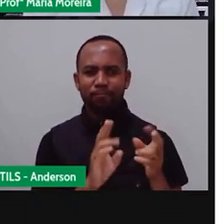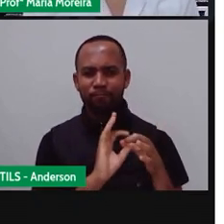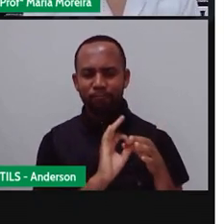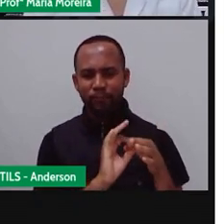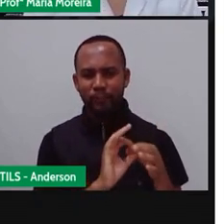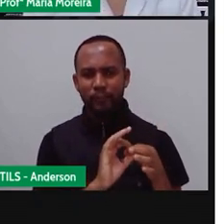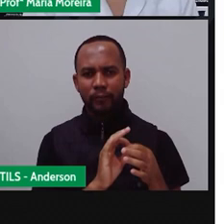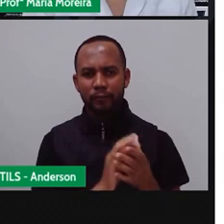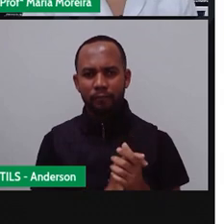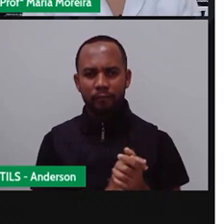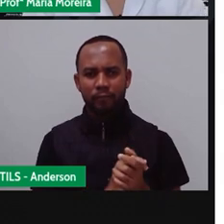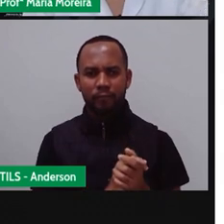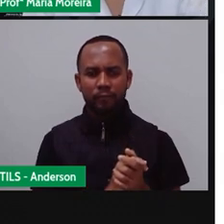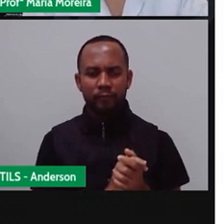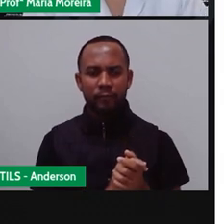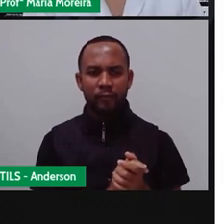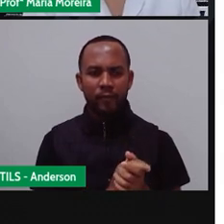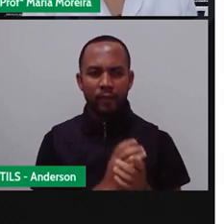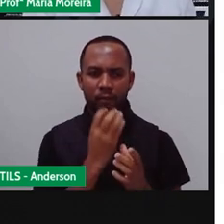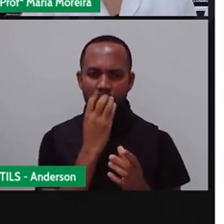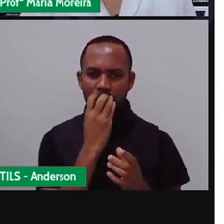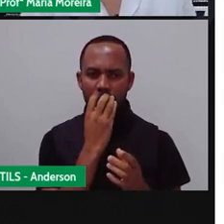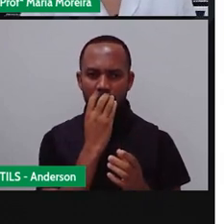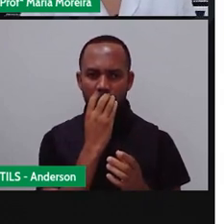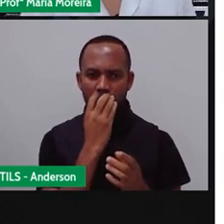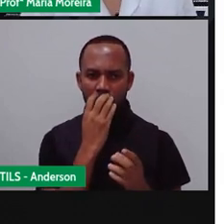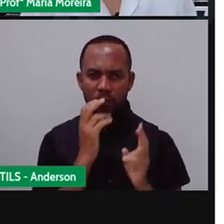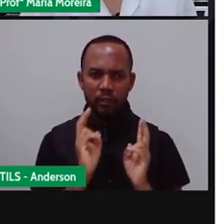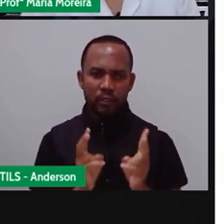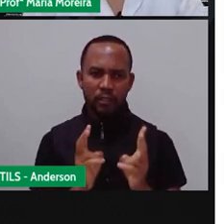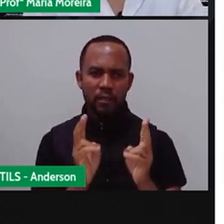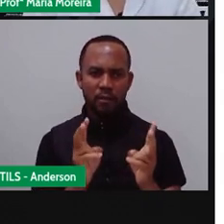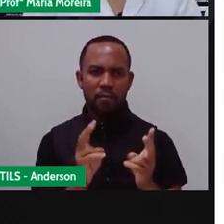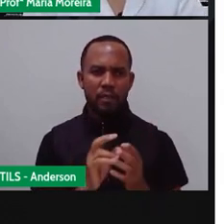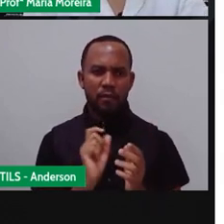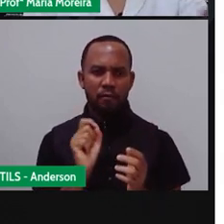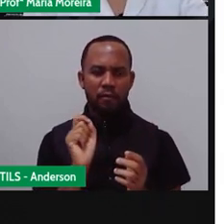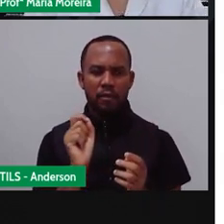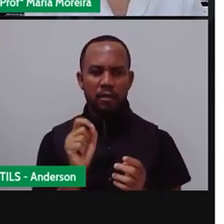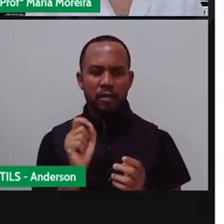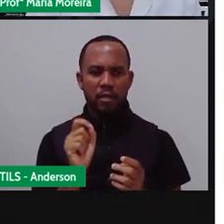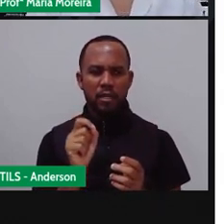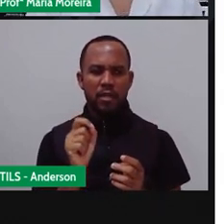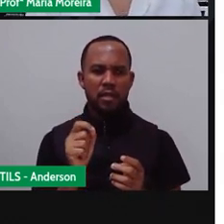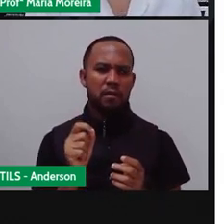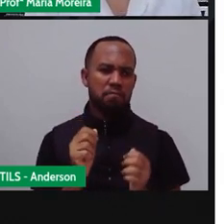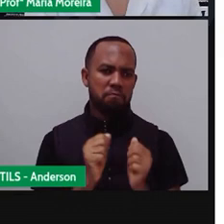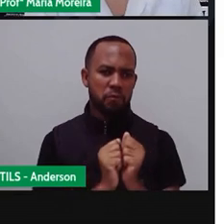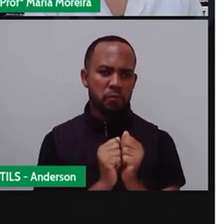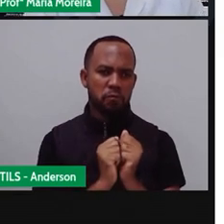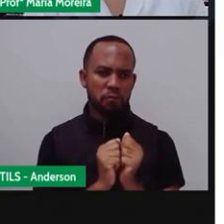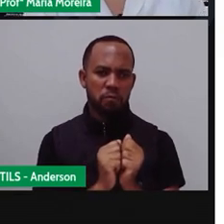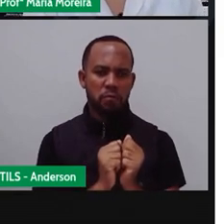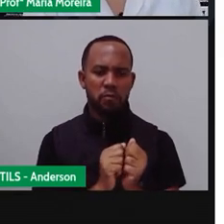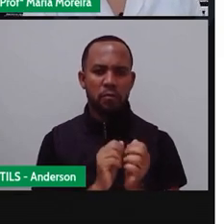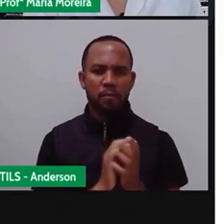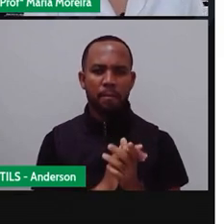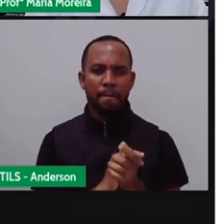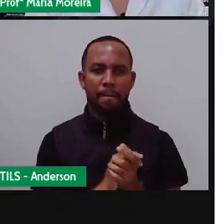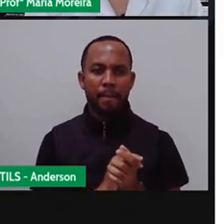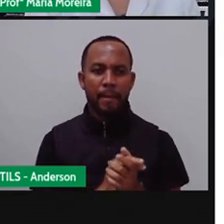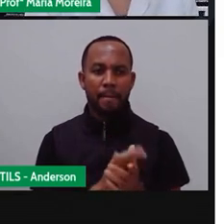Quem nunca ouviu, ah, aí, ó, o cachorro, o melhor amigo do homem, independente do que for, ele tá aqui fazendo uma festa quando o dono chega, né?